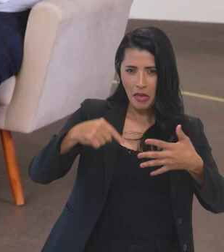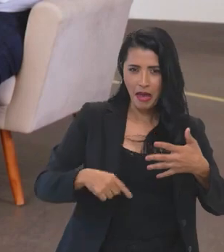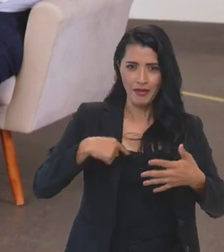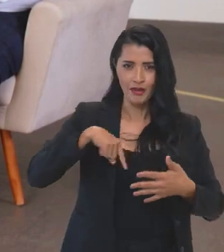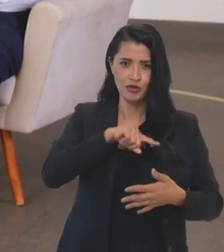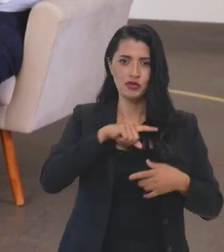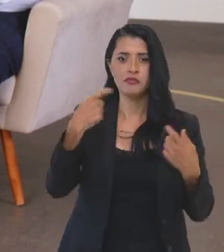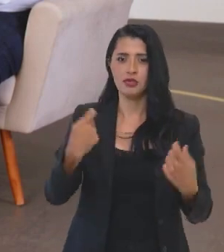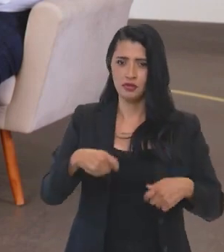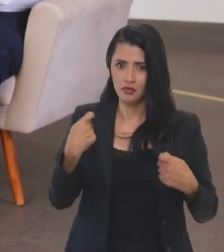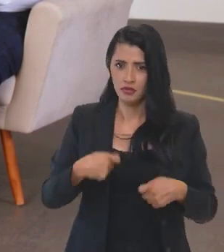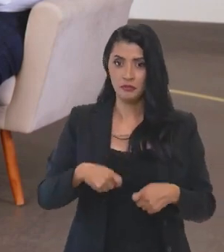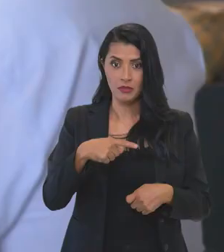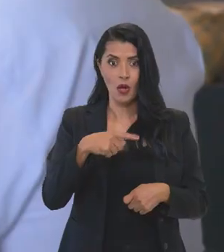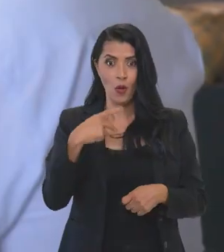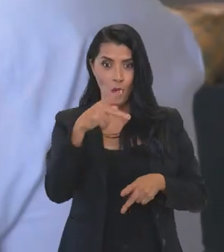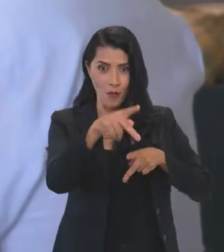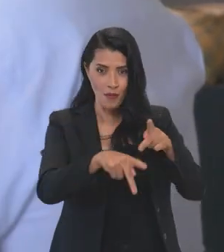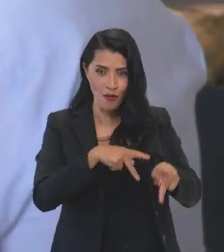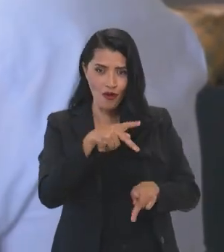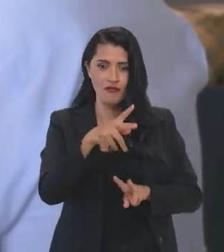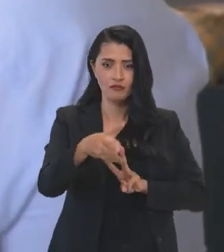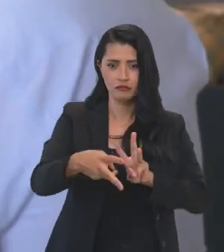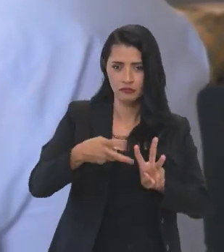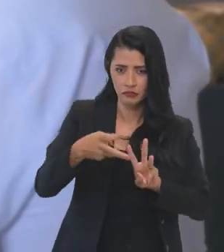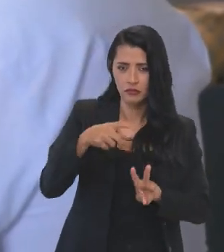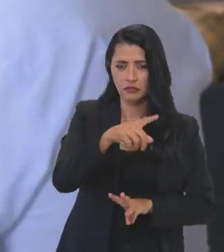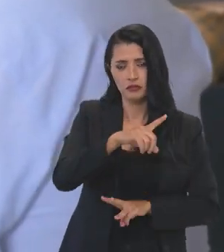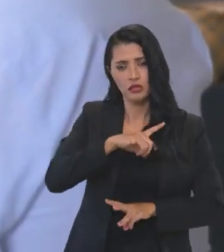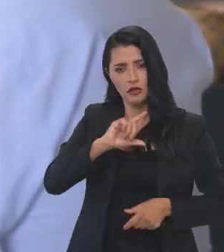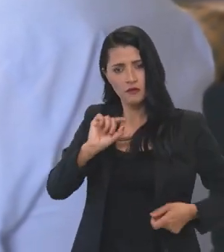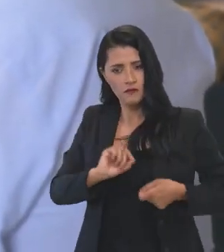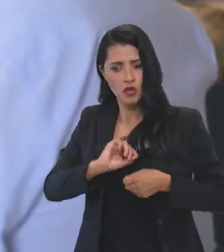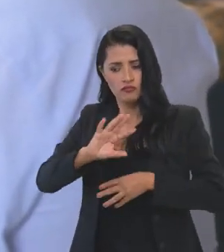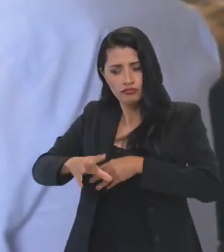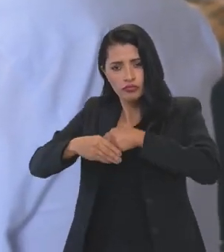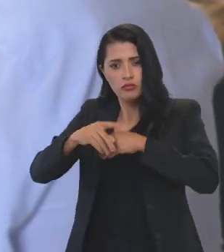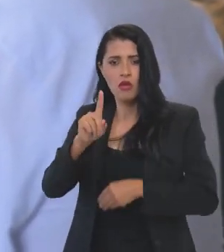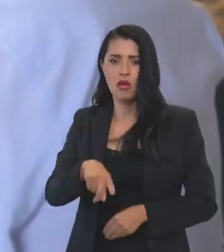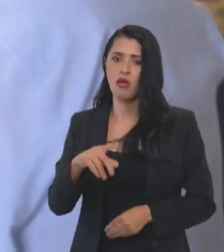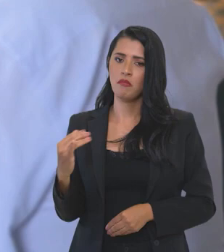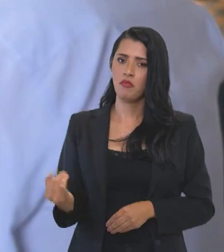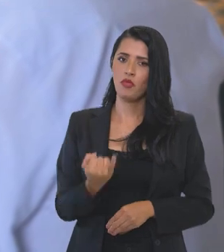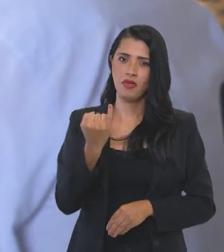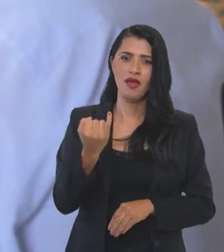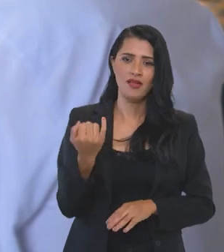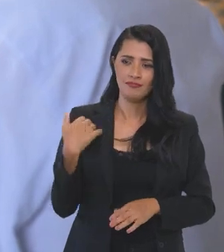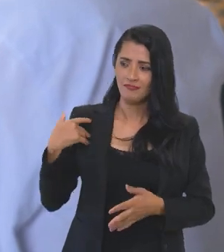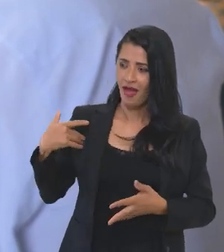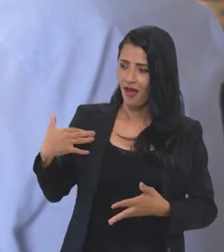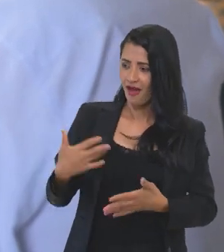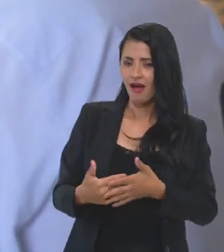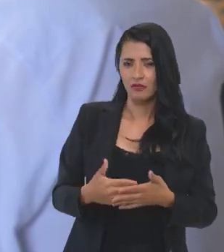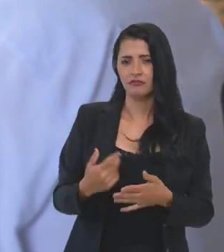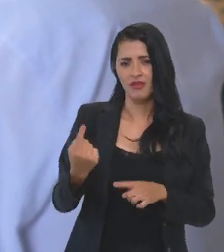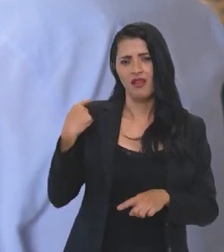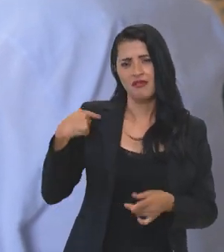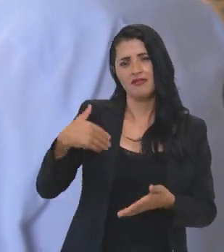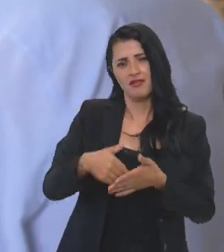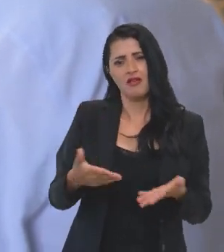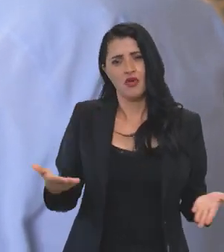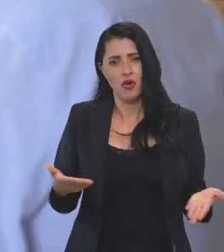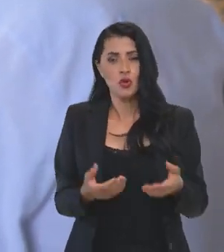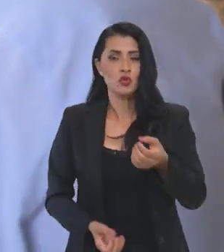demandas, digamos assim. Os povos indígenas, eles têm feito uma contribuição importante, desde sempre, desde o